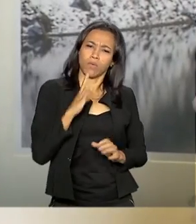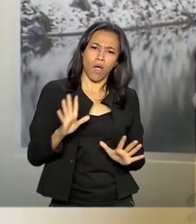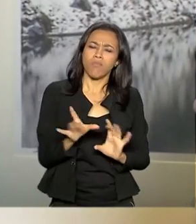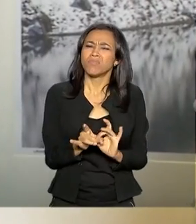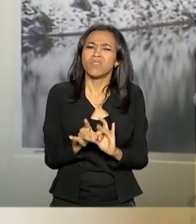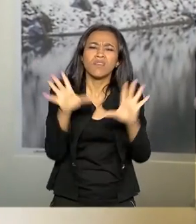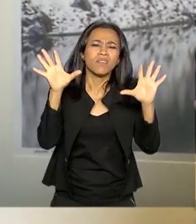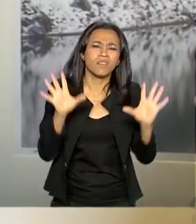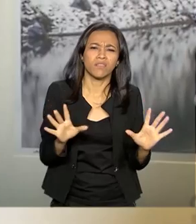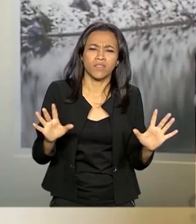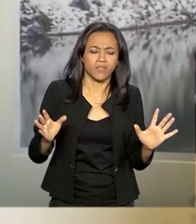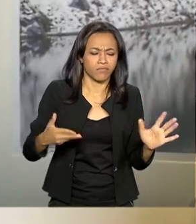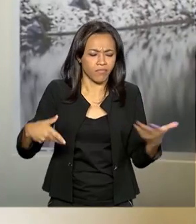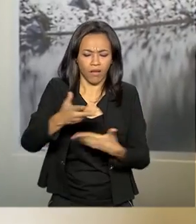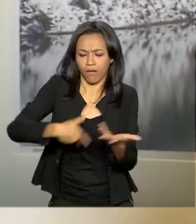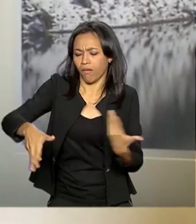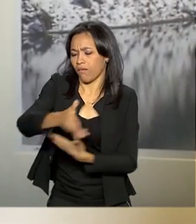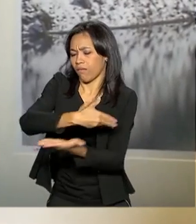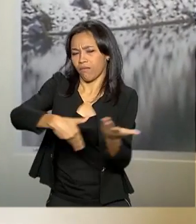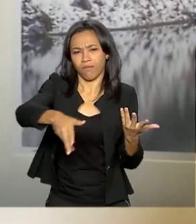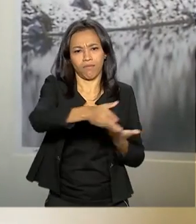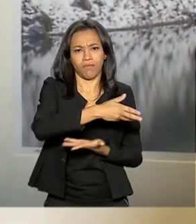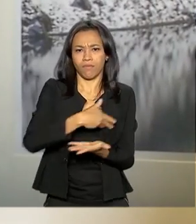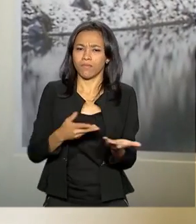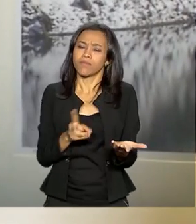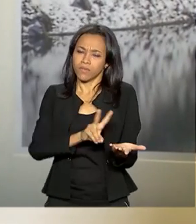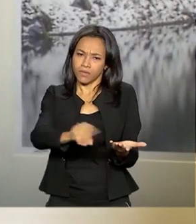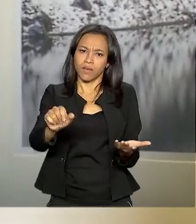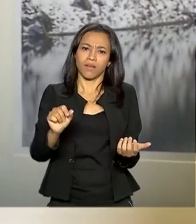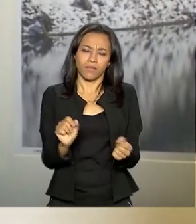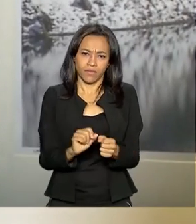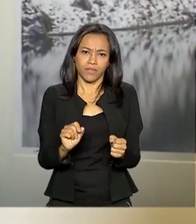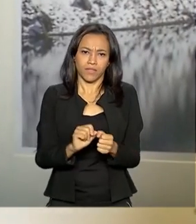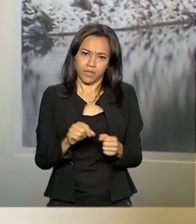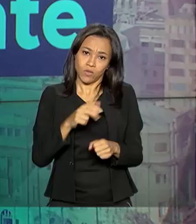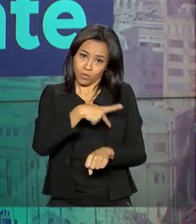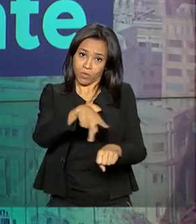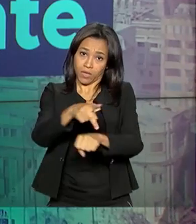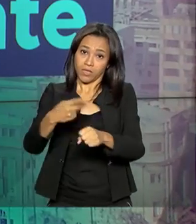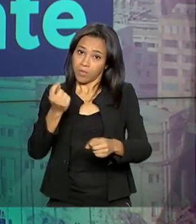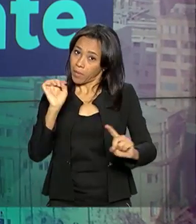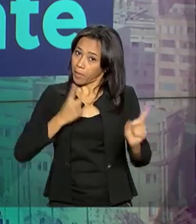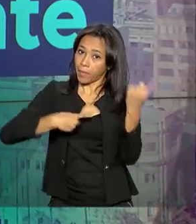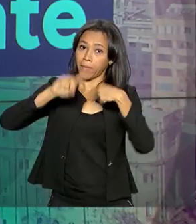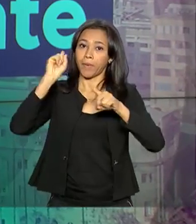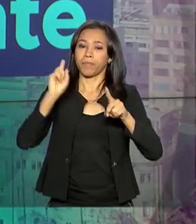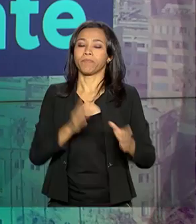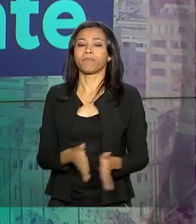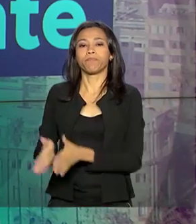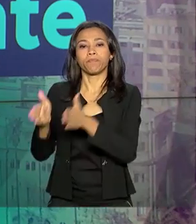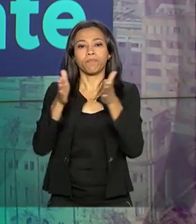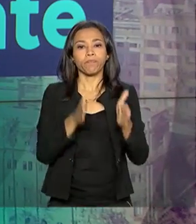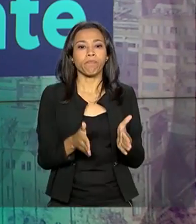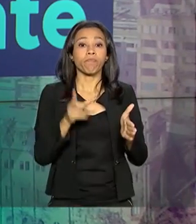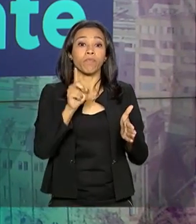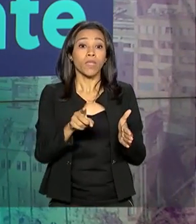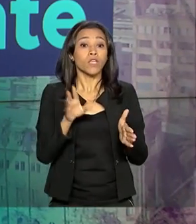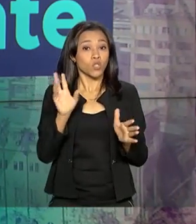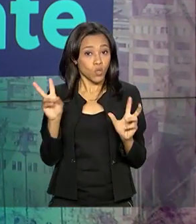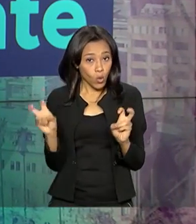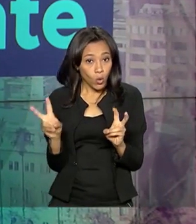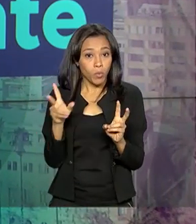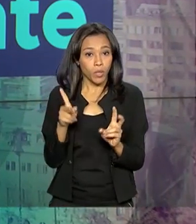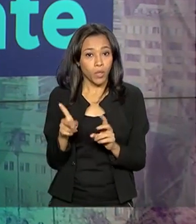comércio, isso no M&TD, que vai fazer as nossas nações progredirem. E, ainda em relação ao ProSul,